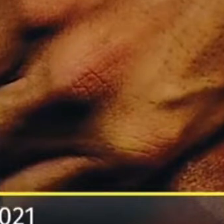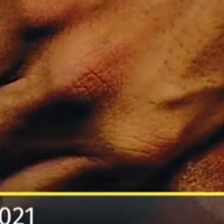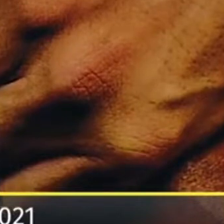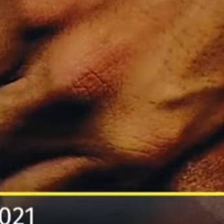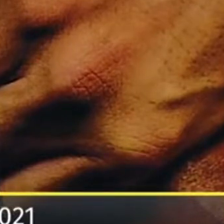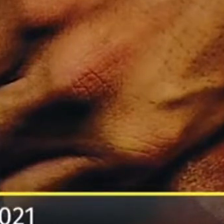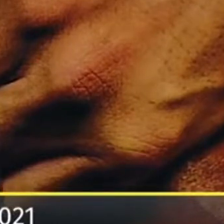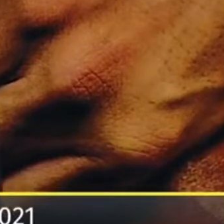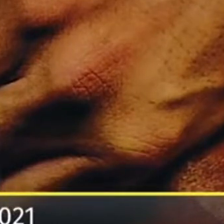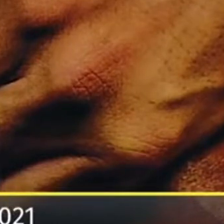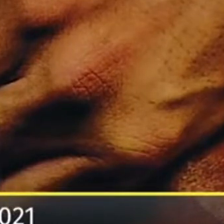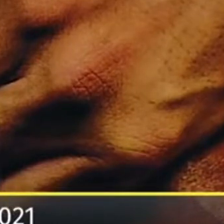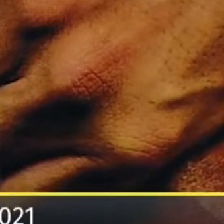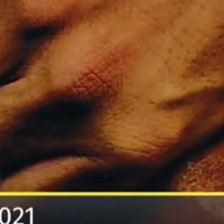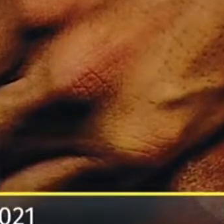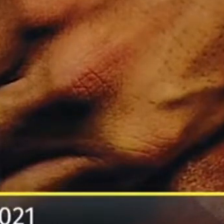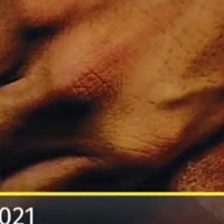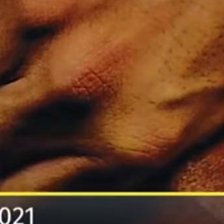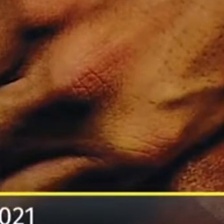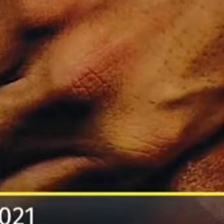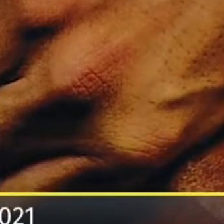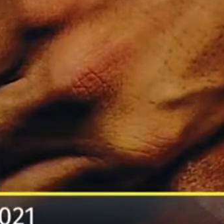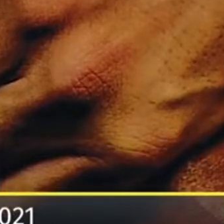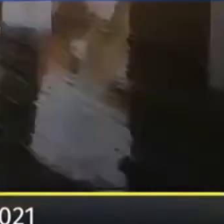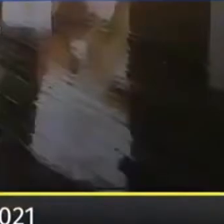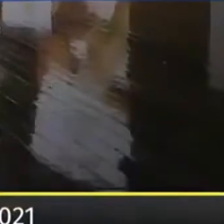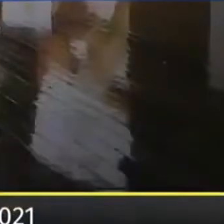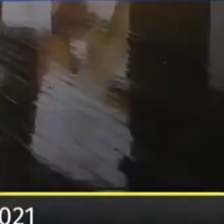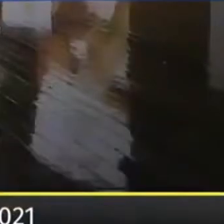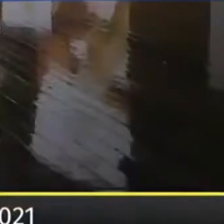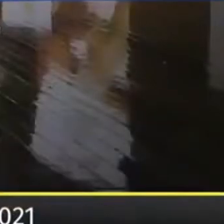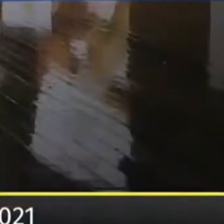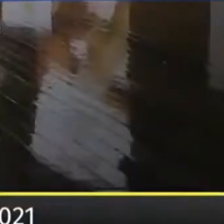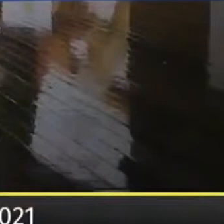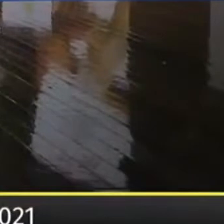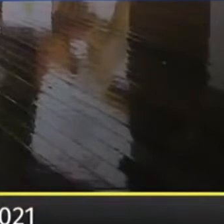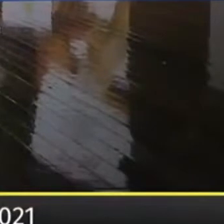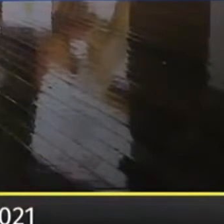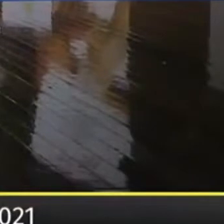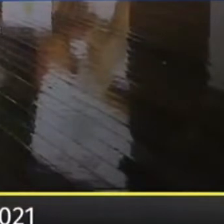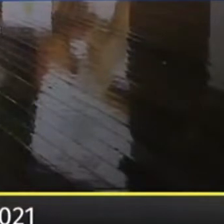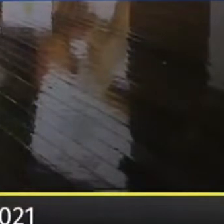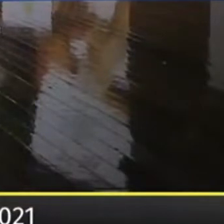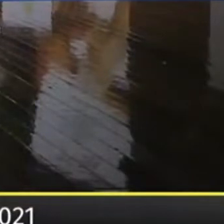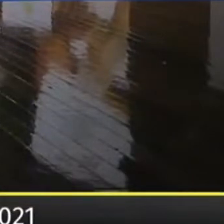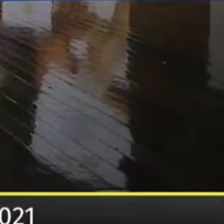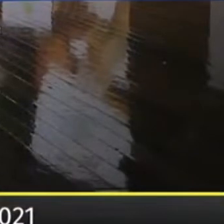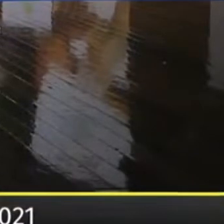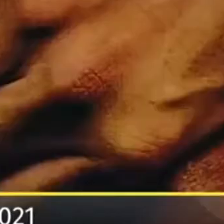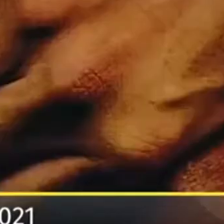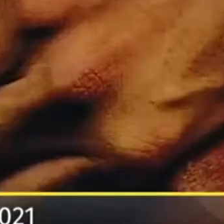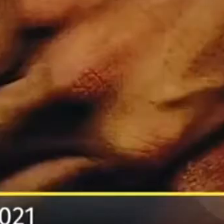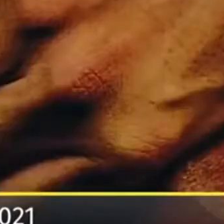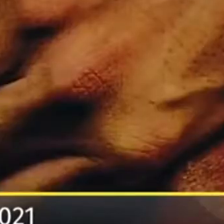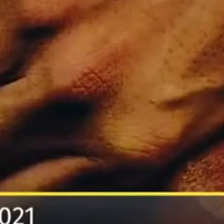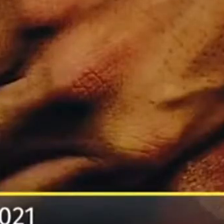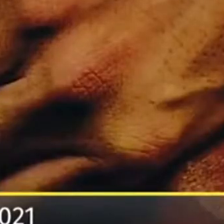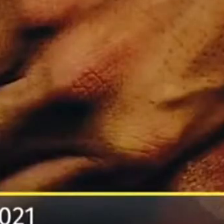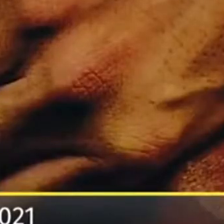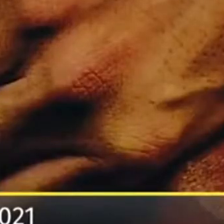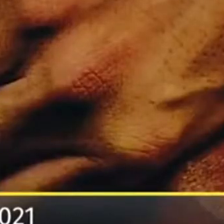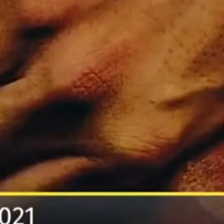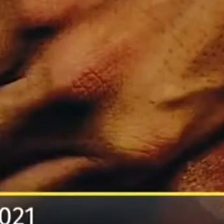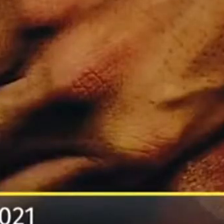shoppings Vários deles Era proibido O empresário Entrar dentro da loja Para que ele pudesse Pegar lá Seu produto Para poder